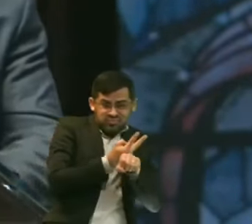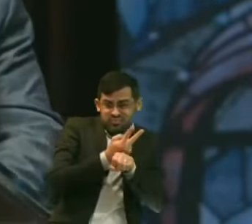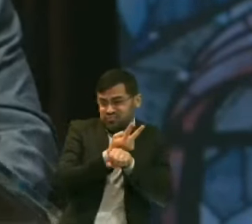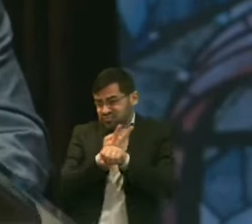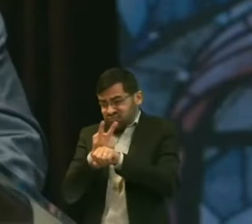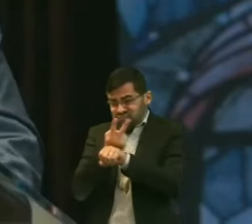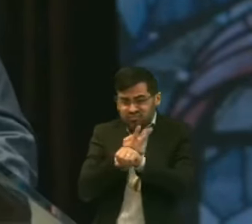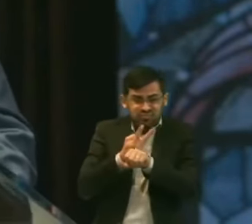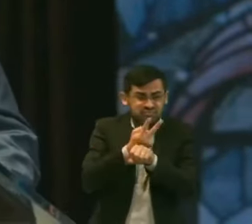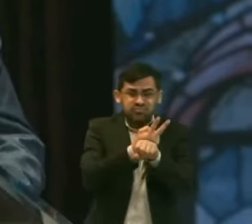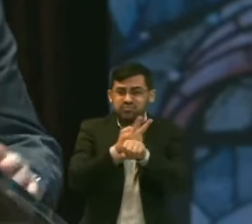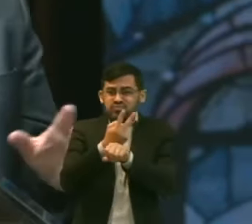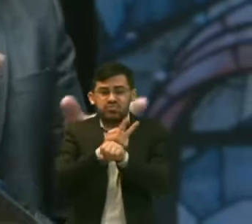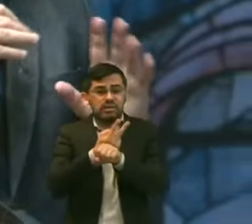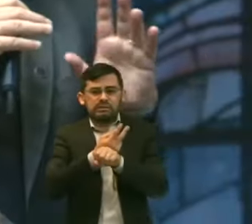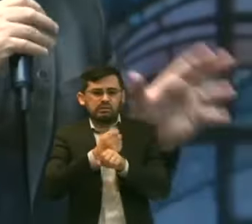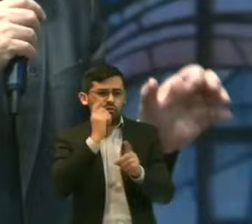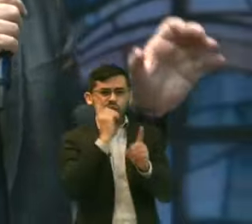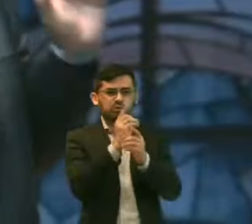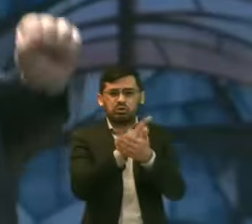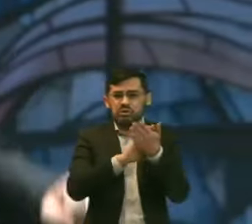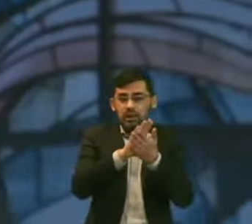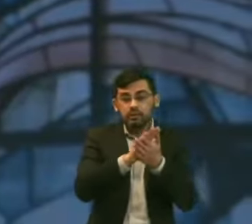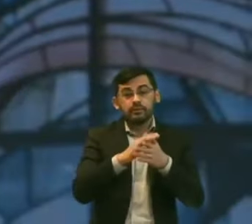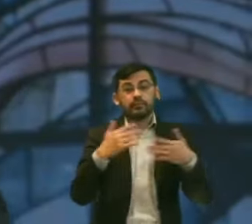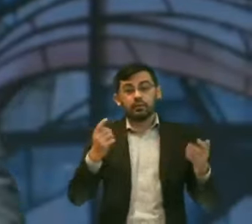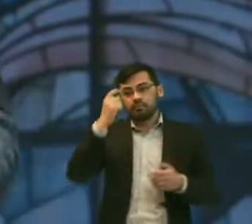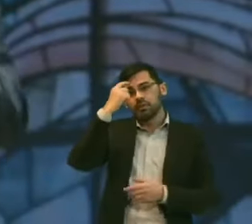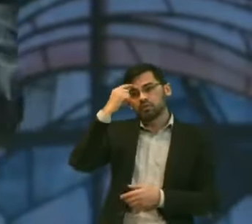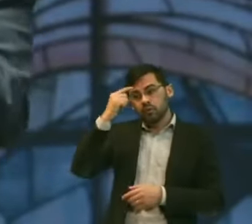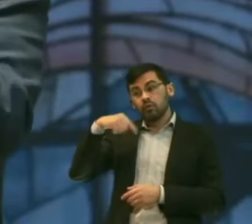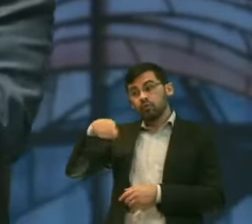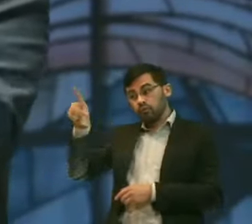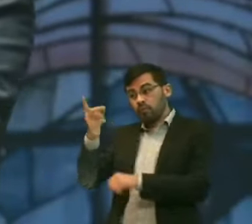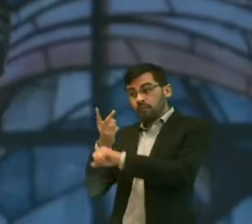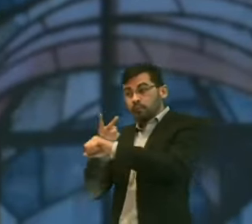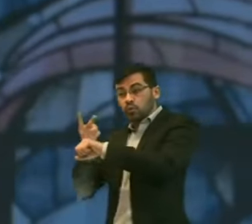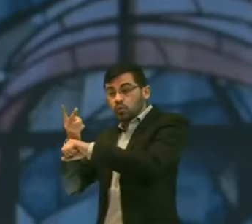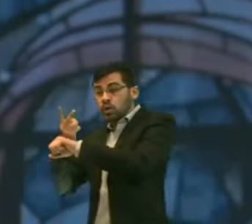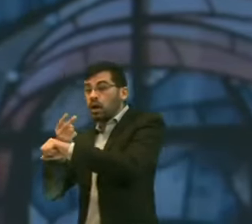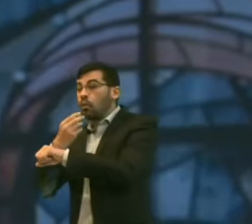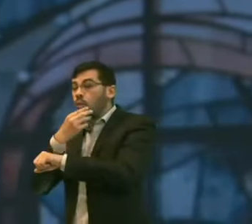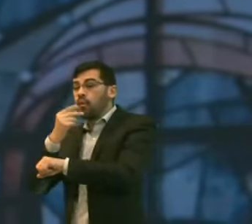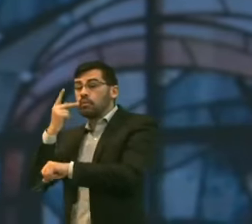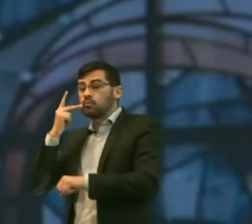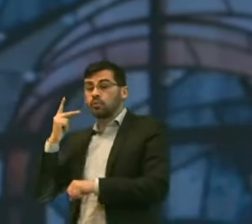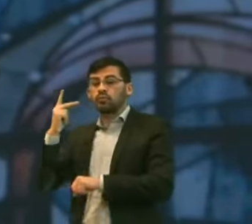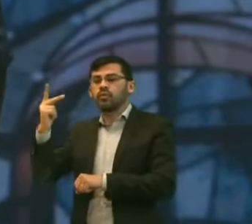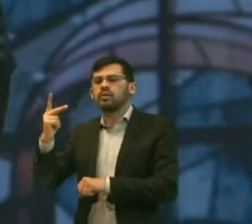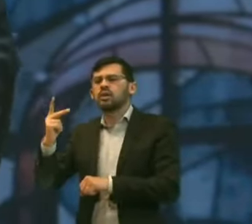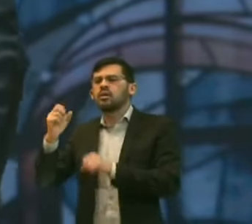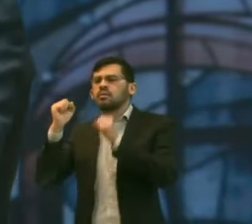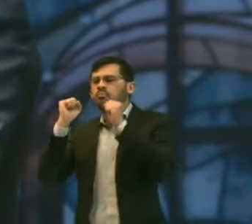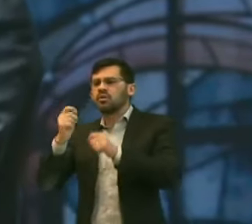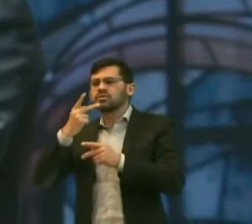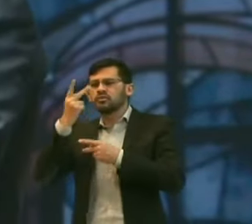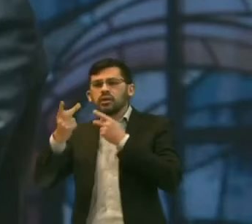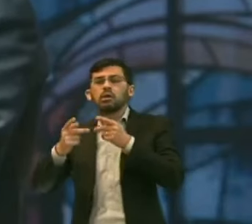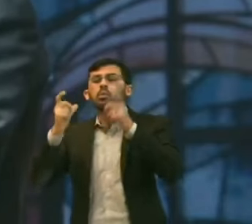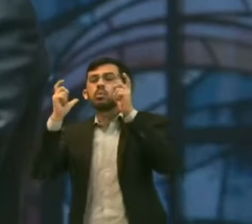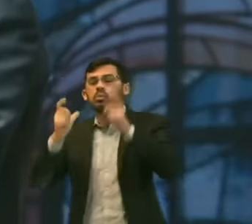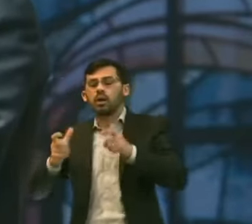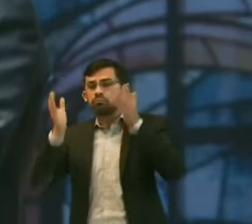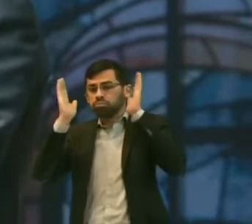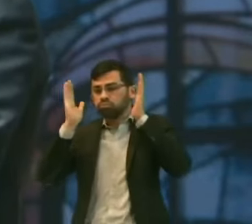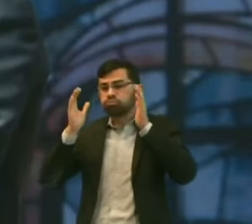achou Jumentas E então ele disse assim Vou procurar o profeta Quem sabe o profeta Possa dizer Onde as jumentas Estão